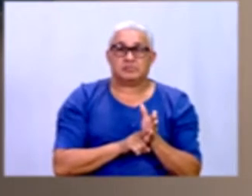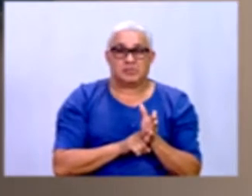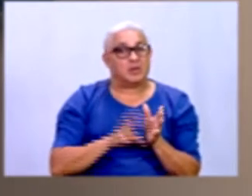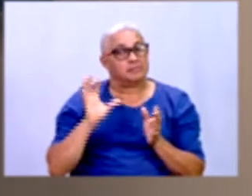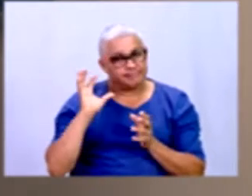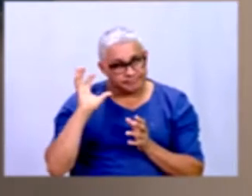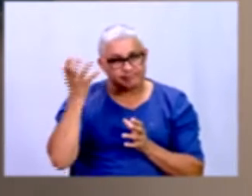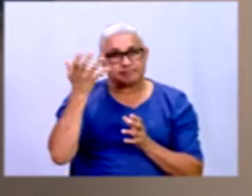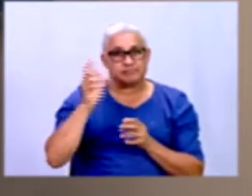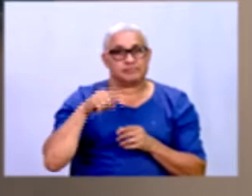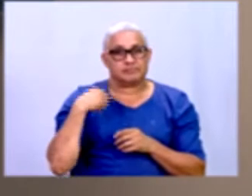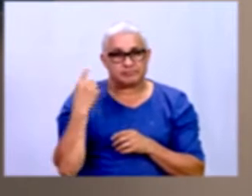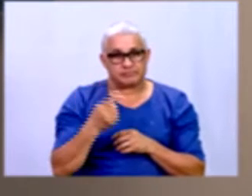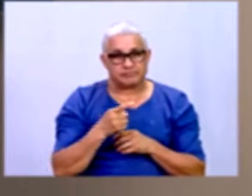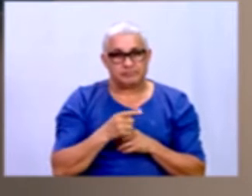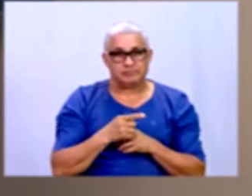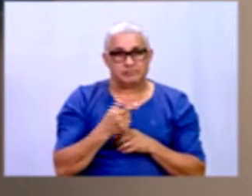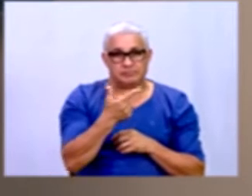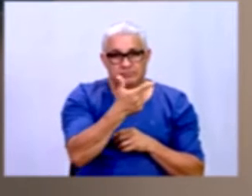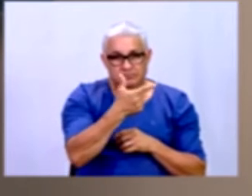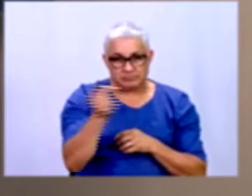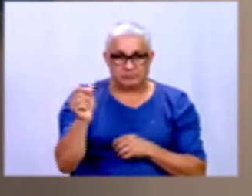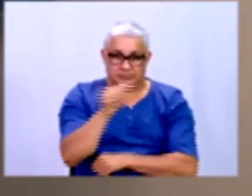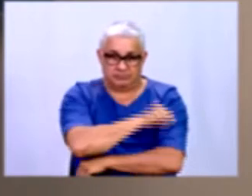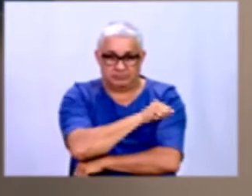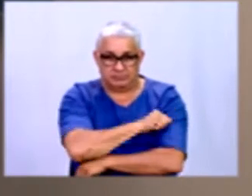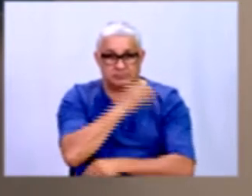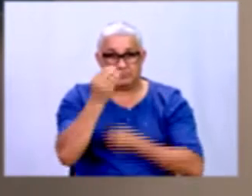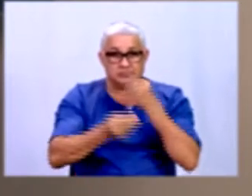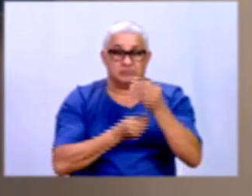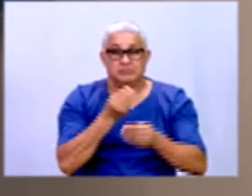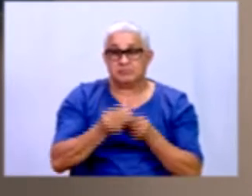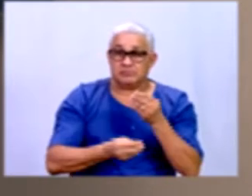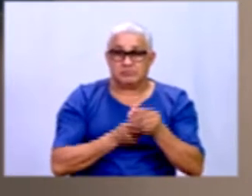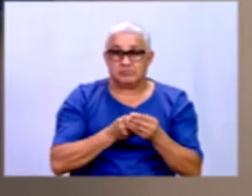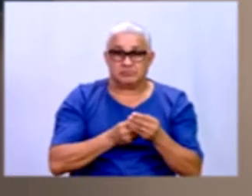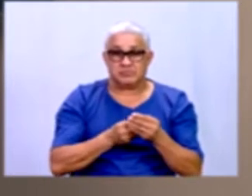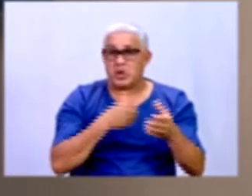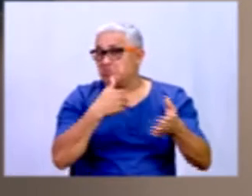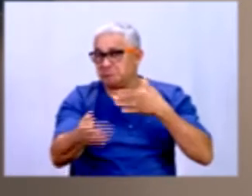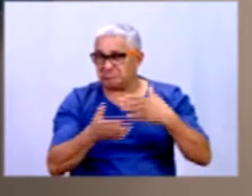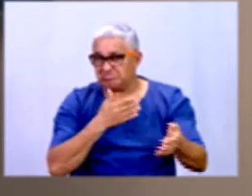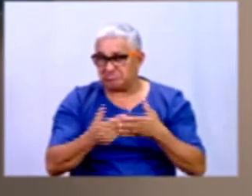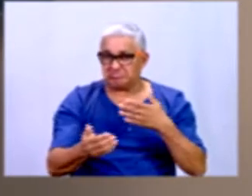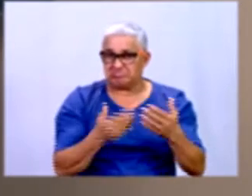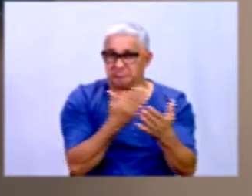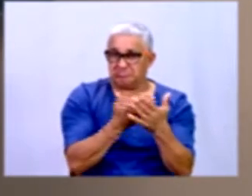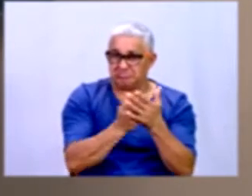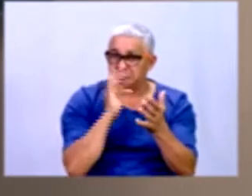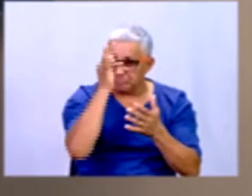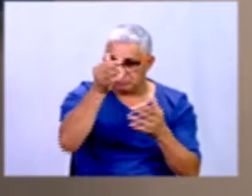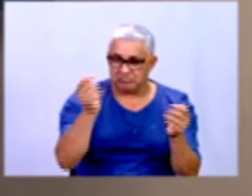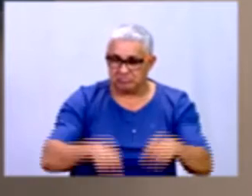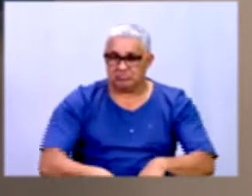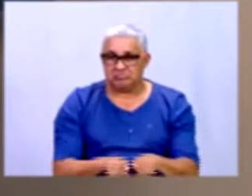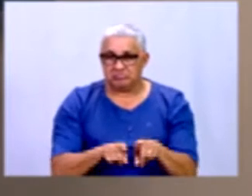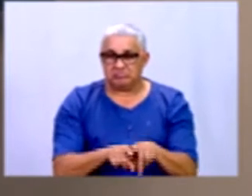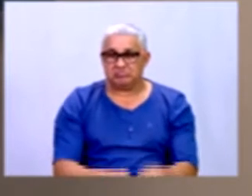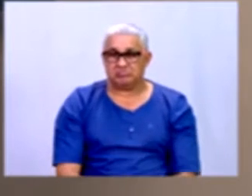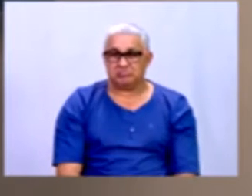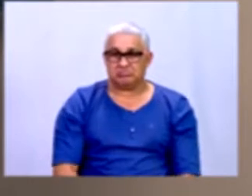decidido que a gente vai pegar 200 alunos. Como que vai ser feito de forma aleatória, que a gente vai estudar isso mais para frente também, né?